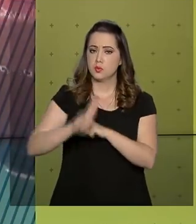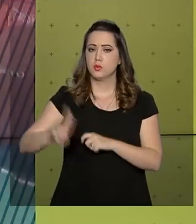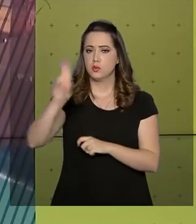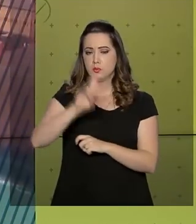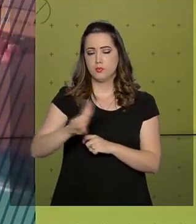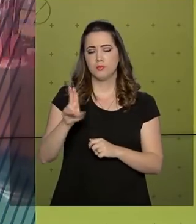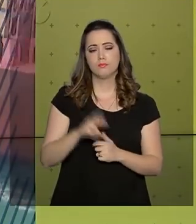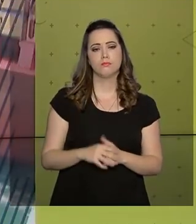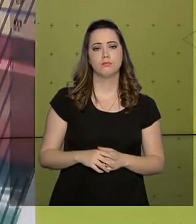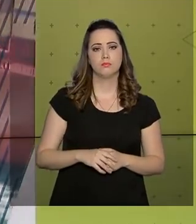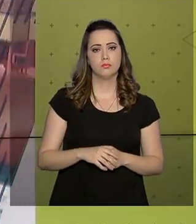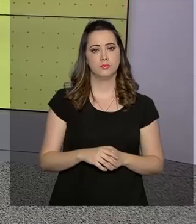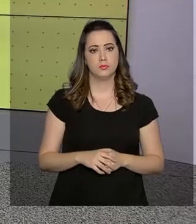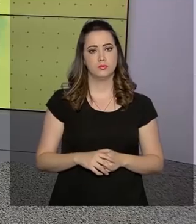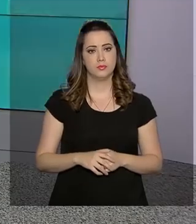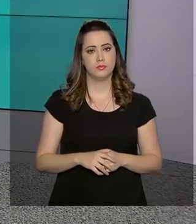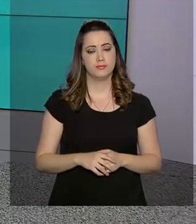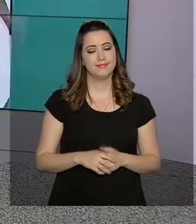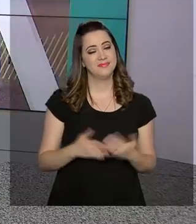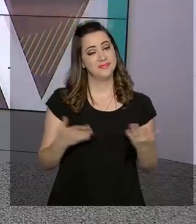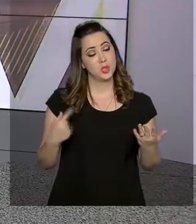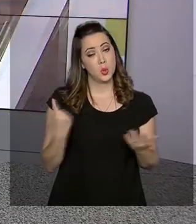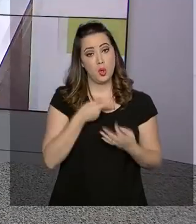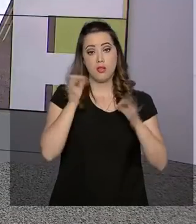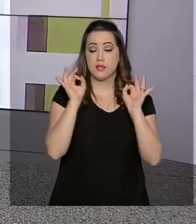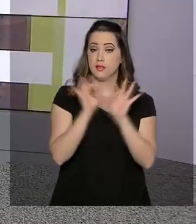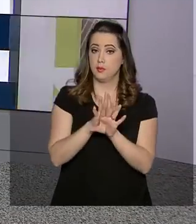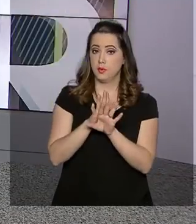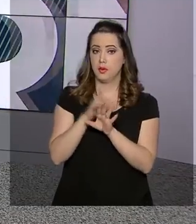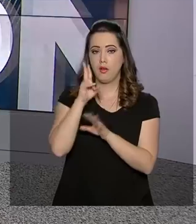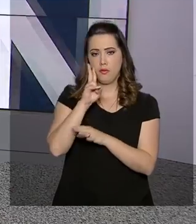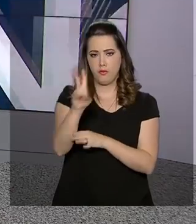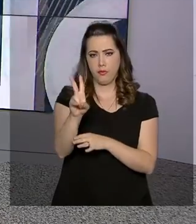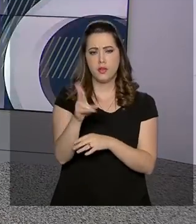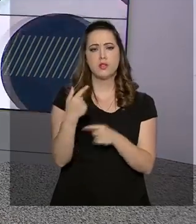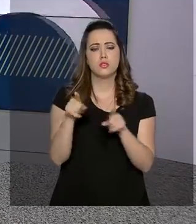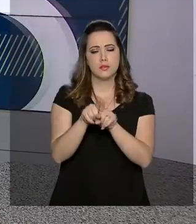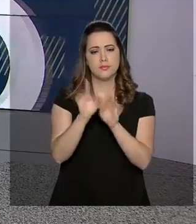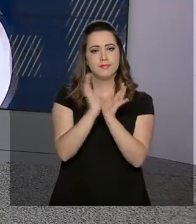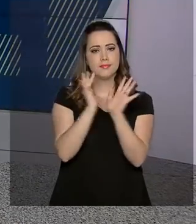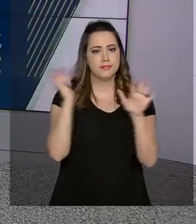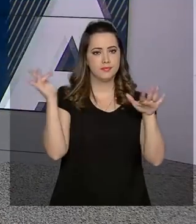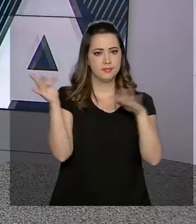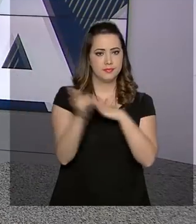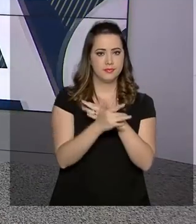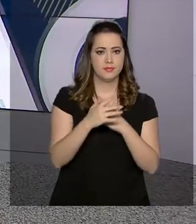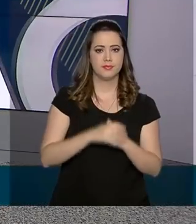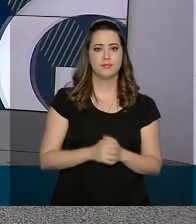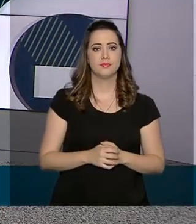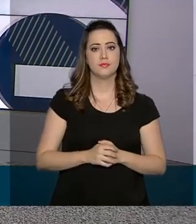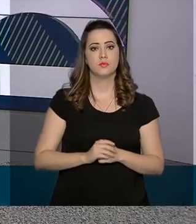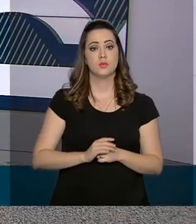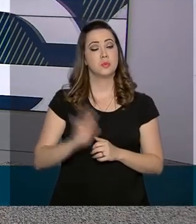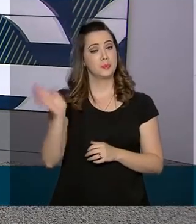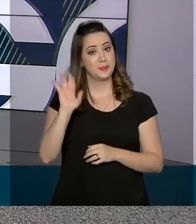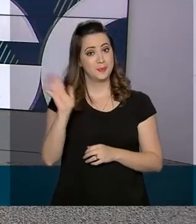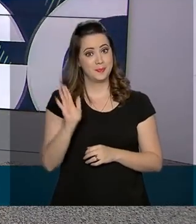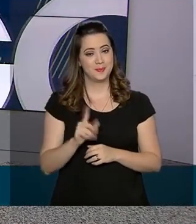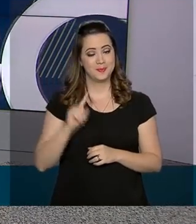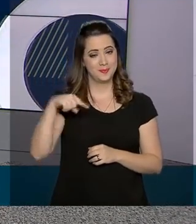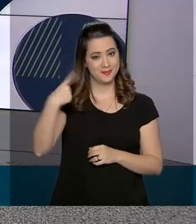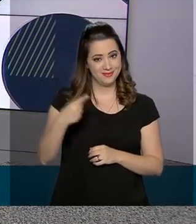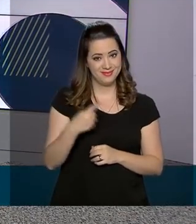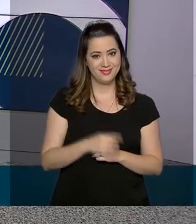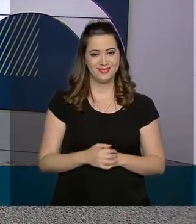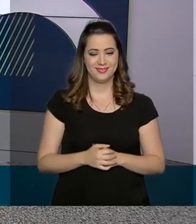usuários do serviço. O governo agora fica por aqui. Acompanhe a gente também pelas nossas redes sociais. Nos vemos na